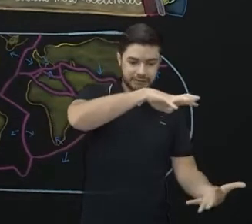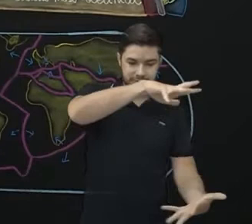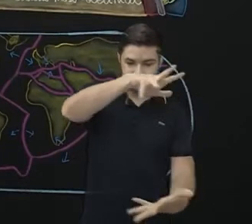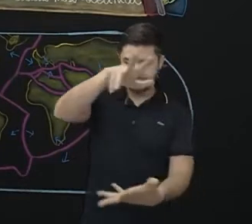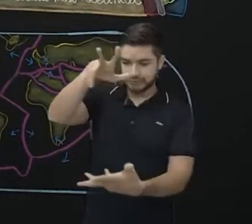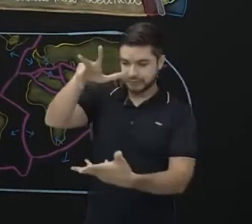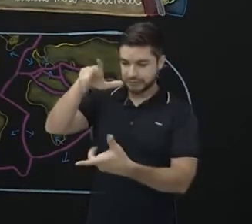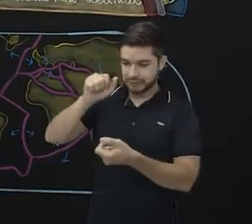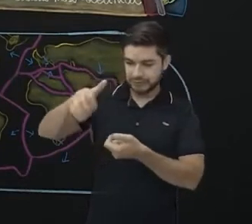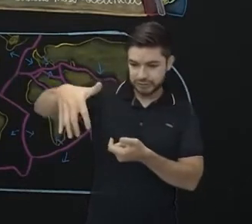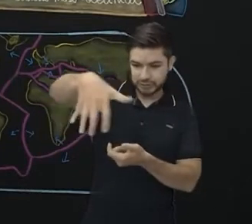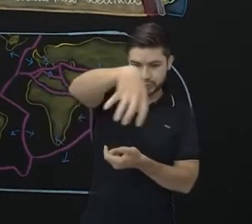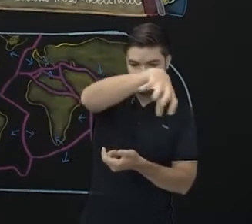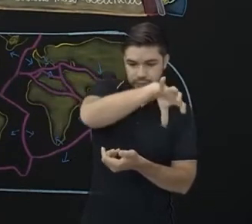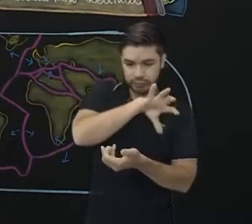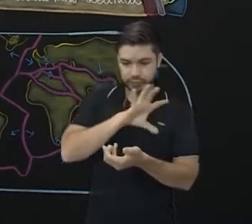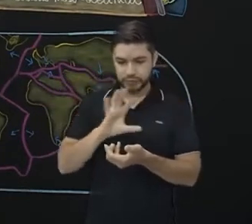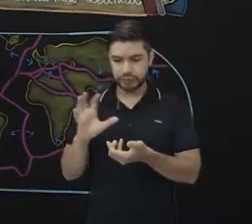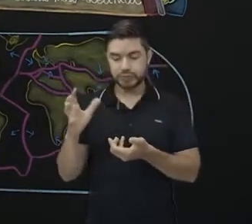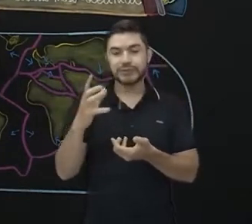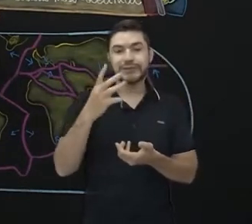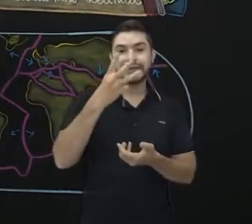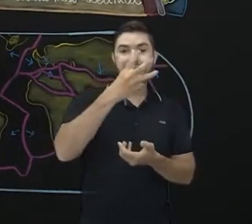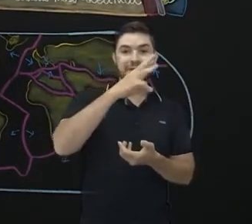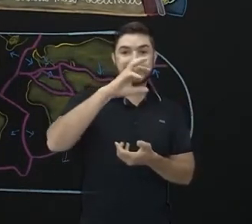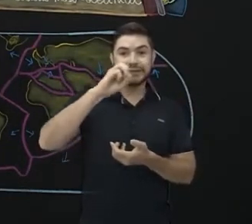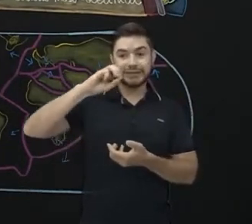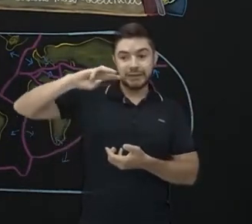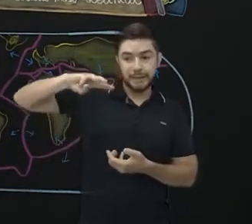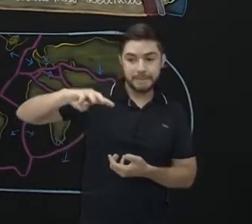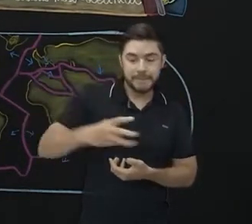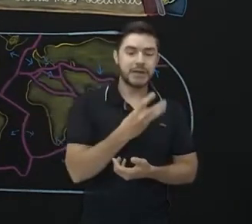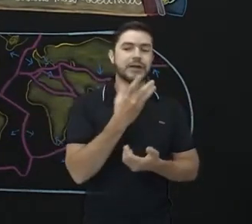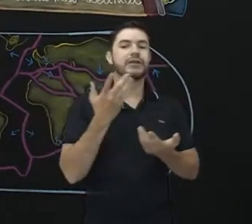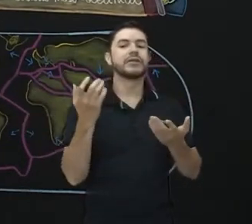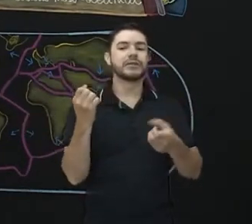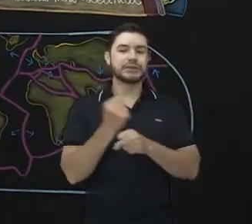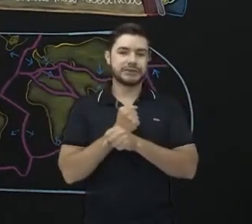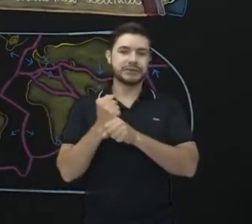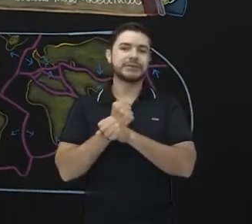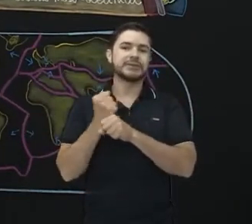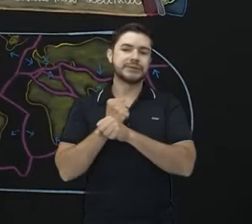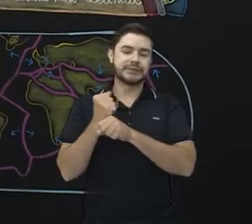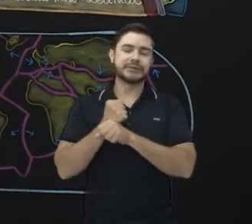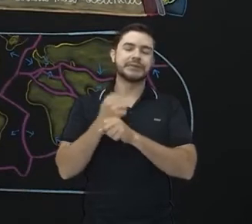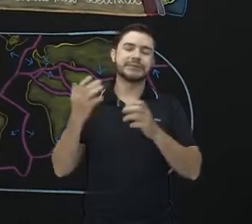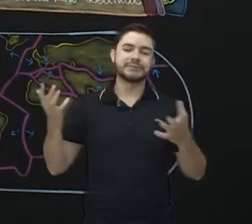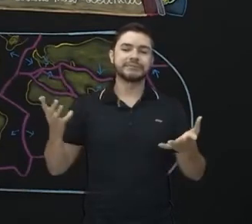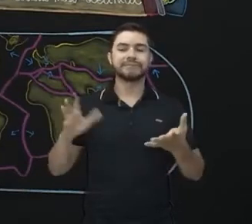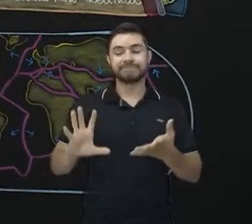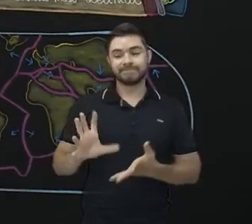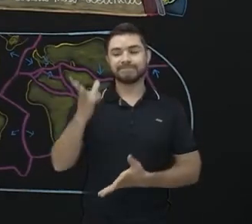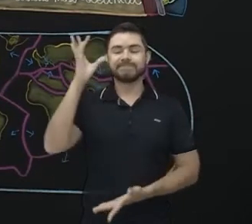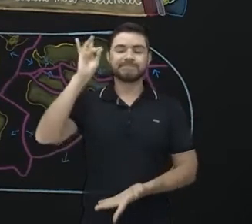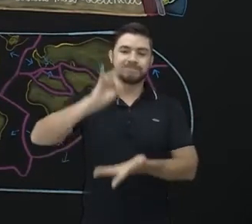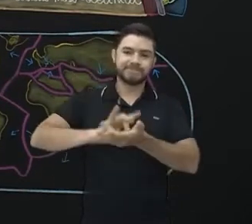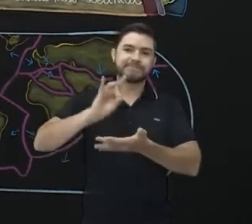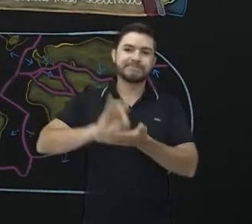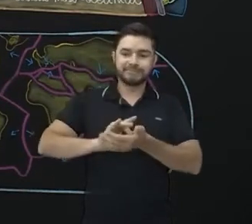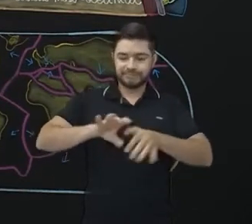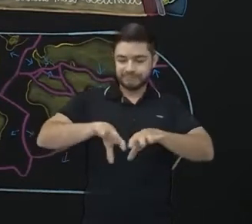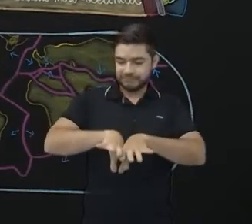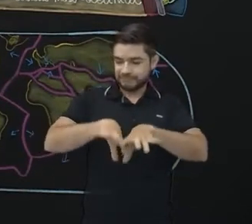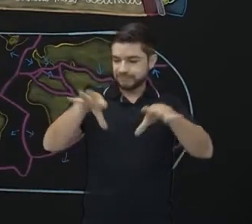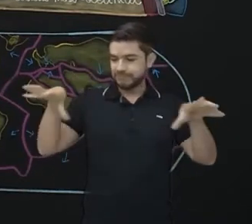cerca de 30 milhões de anos, o que nós temos hoje. Então, houve de fato essa separação.